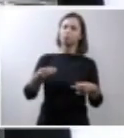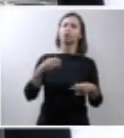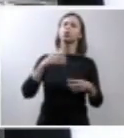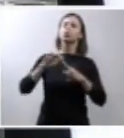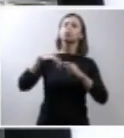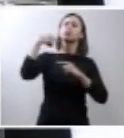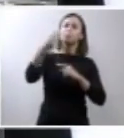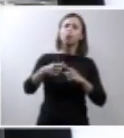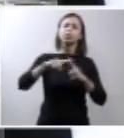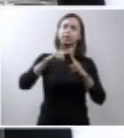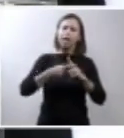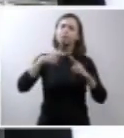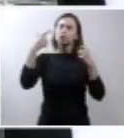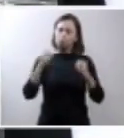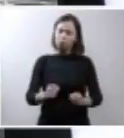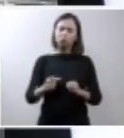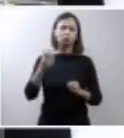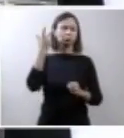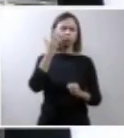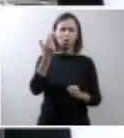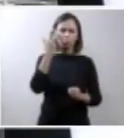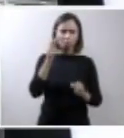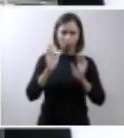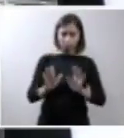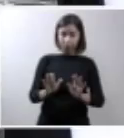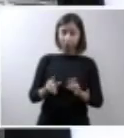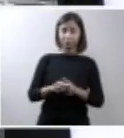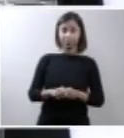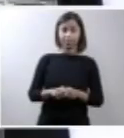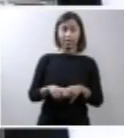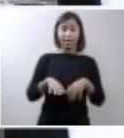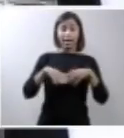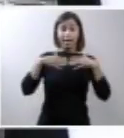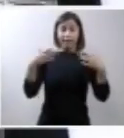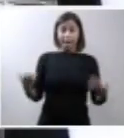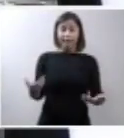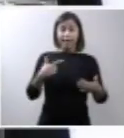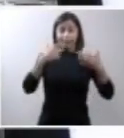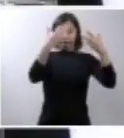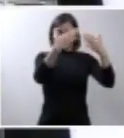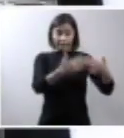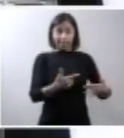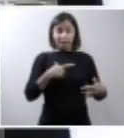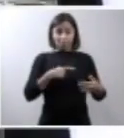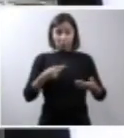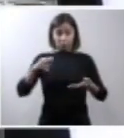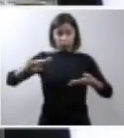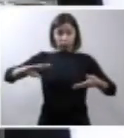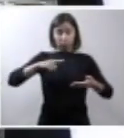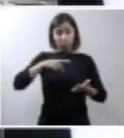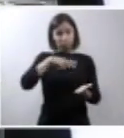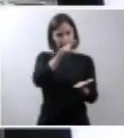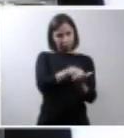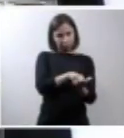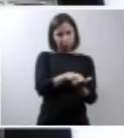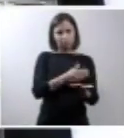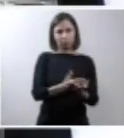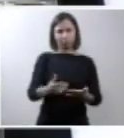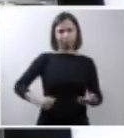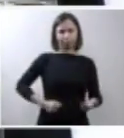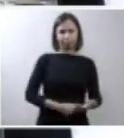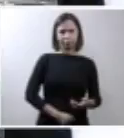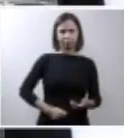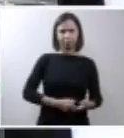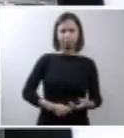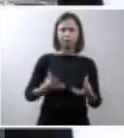outros filhos normalmente, isso acontece em mil, acontece em uma. Então, quando ele botou a ultrassom lá, que viu, chamou a equipe médica, eu nunca vi tanto